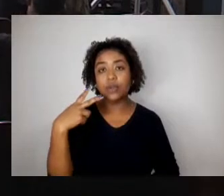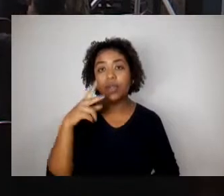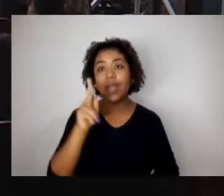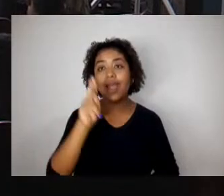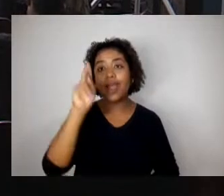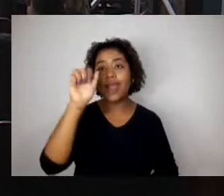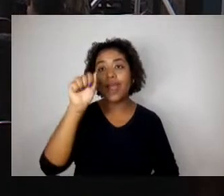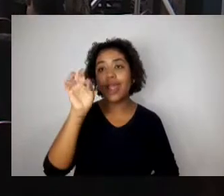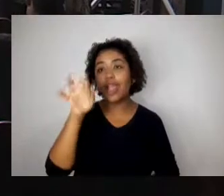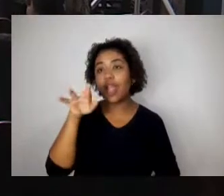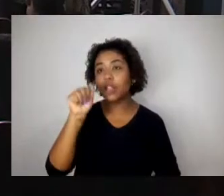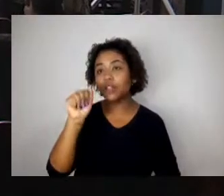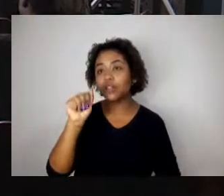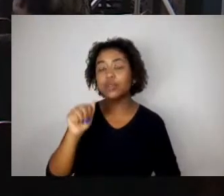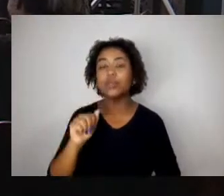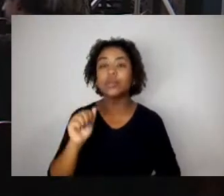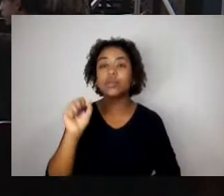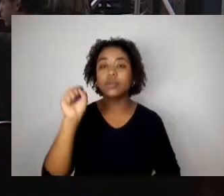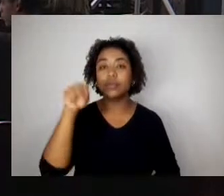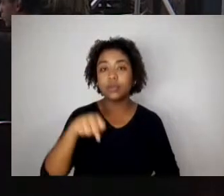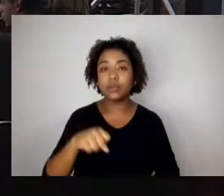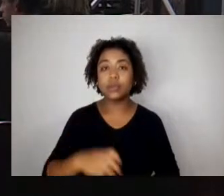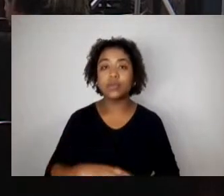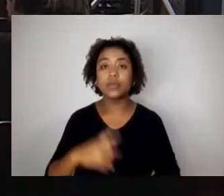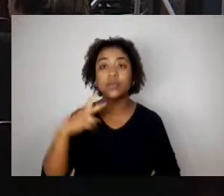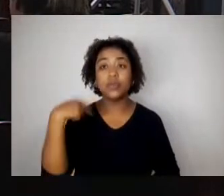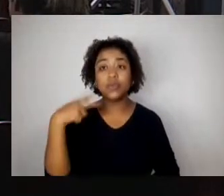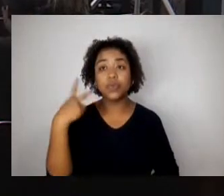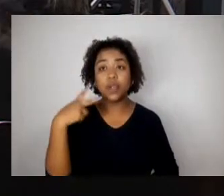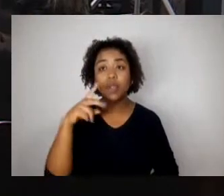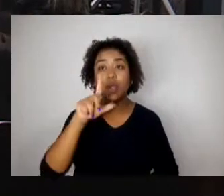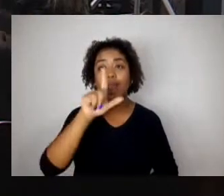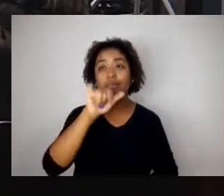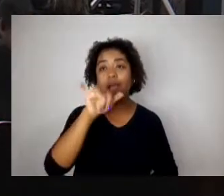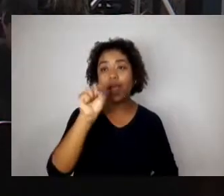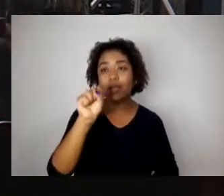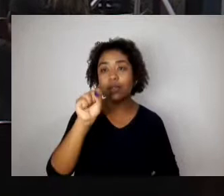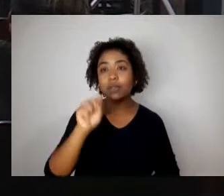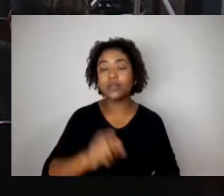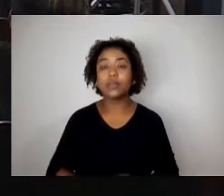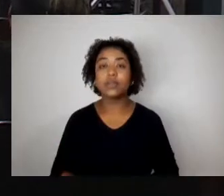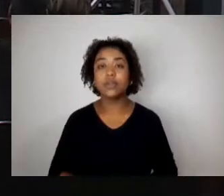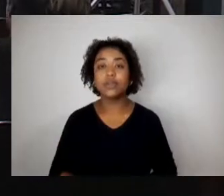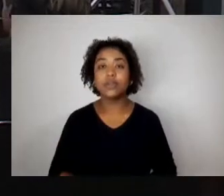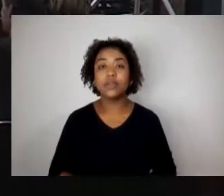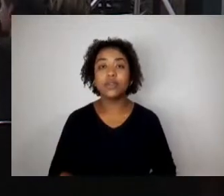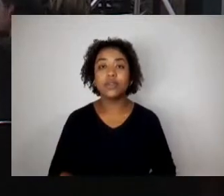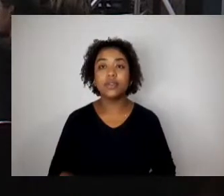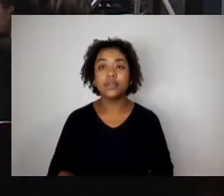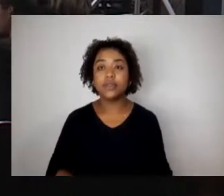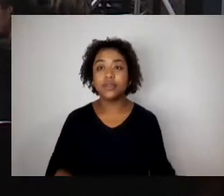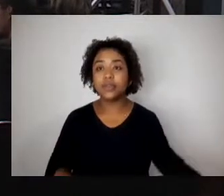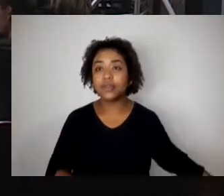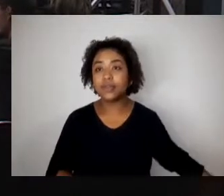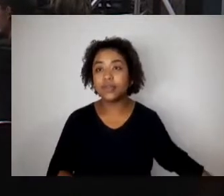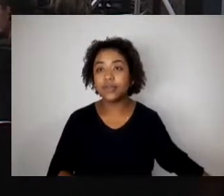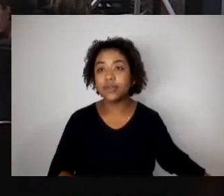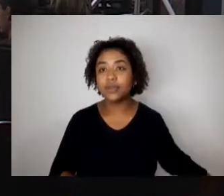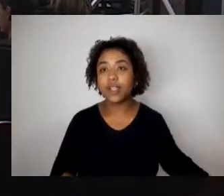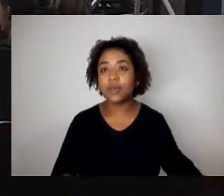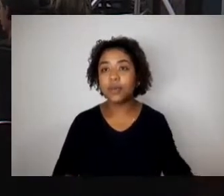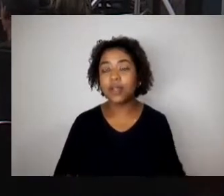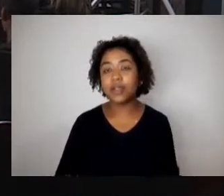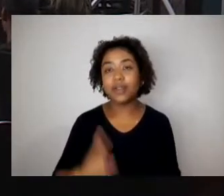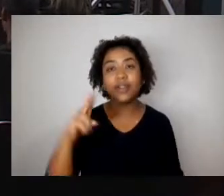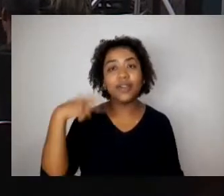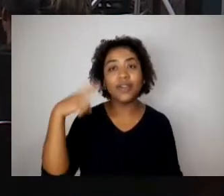Favorável, presidente Como voto, vereadora Laís Perrô Contrário, presidente Como voto, vereador Pardal Favorável,